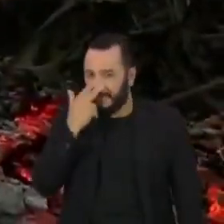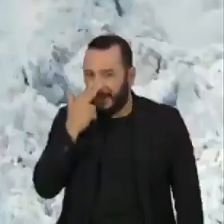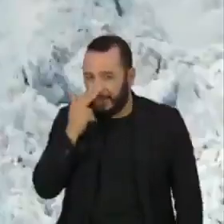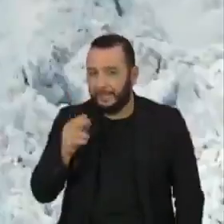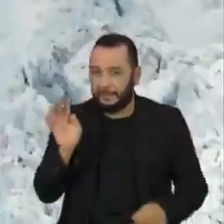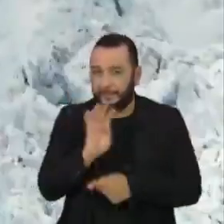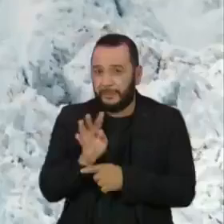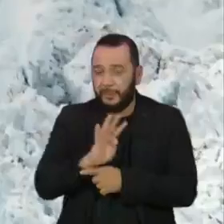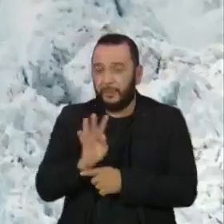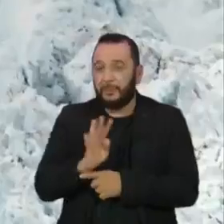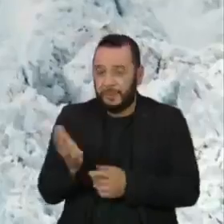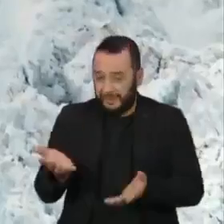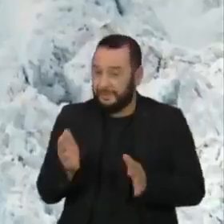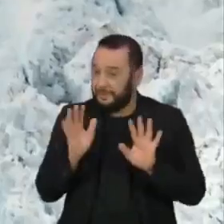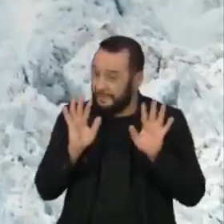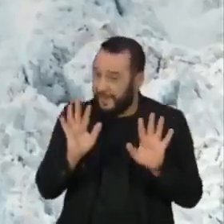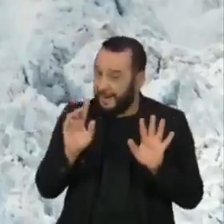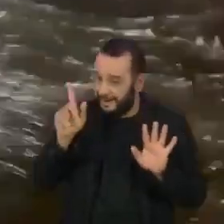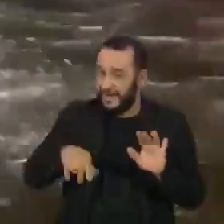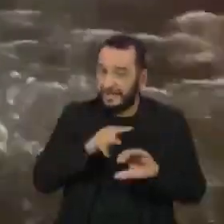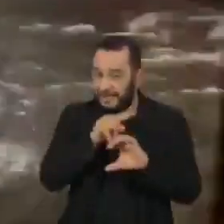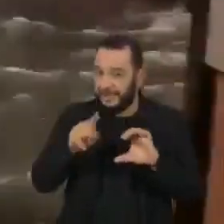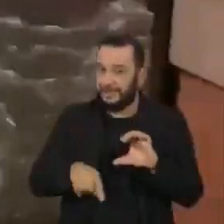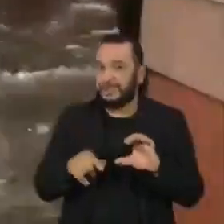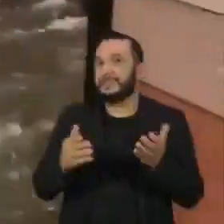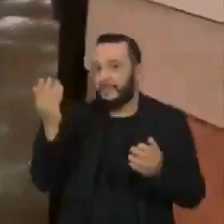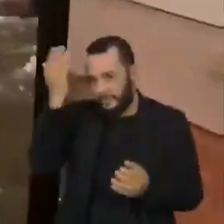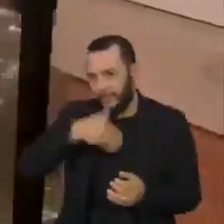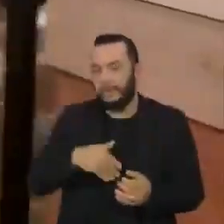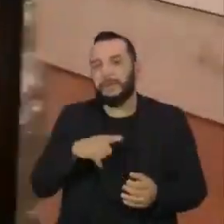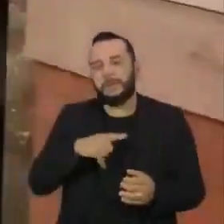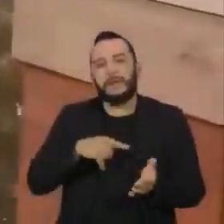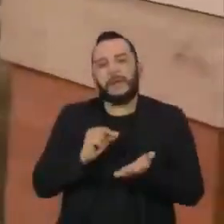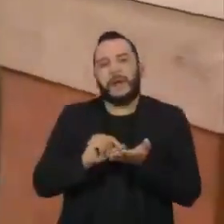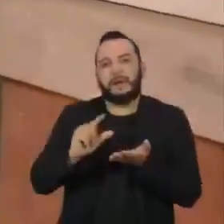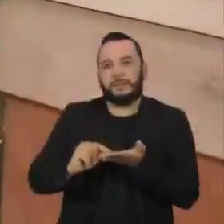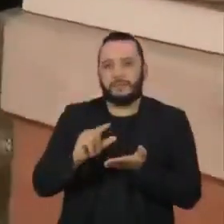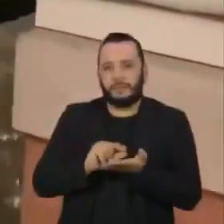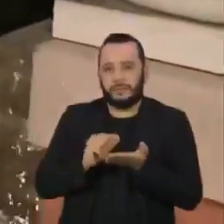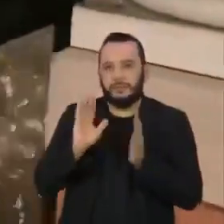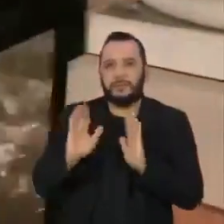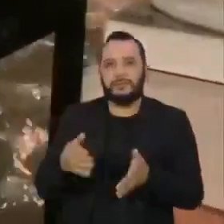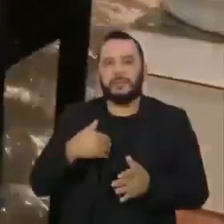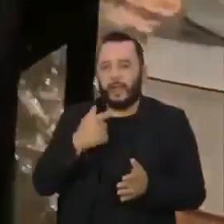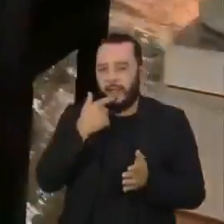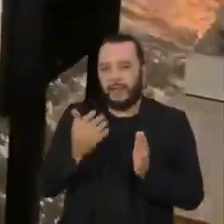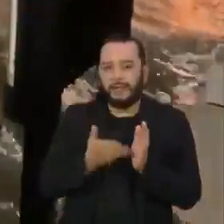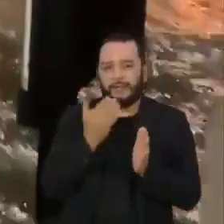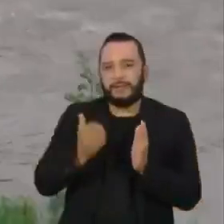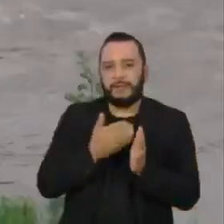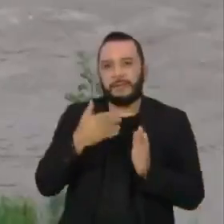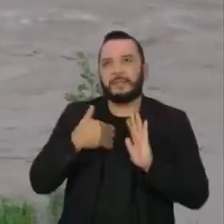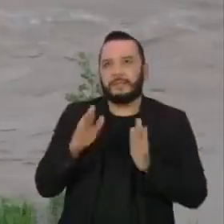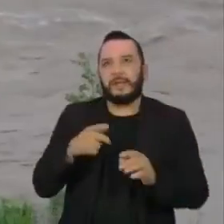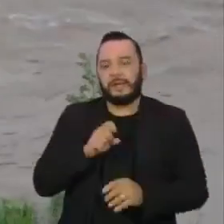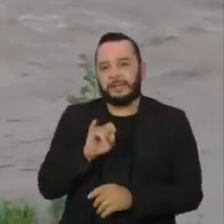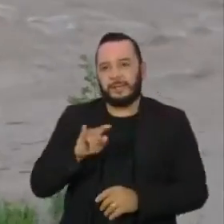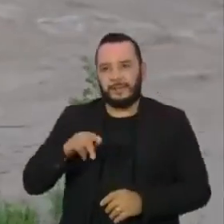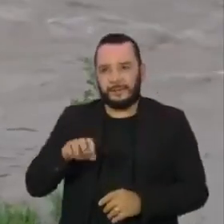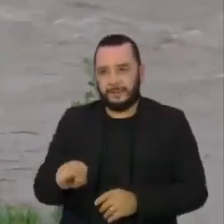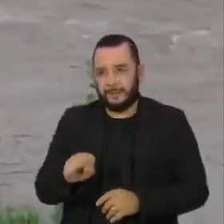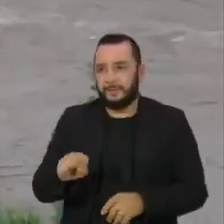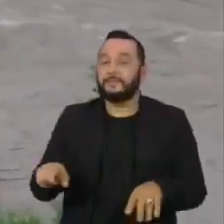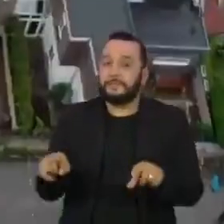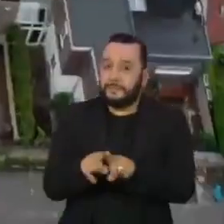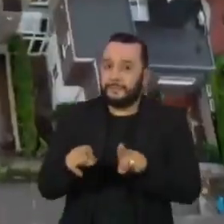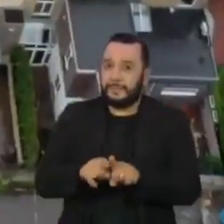terror, mas são projeções científicas que estão em um artigo publicado esta semana pela revista Science. Uma criança que